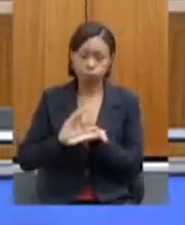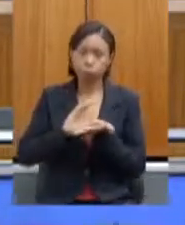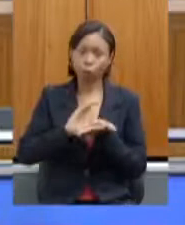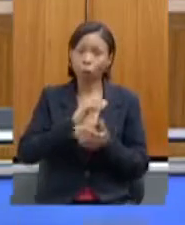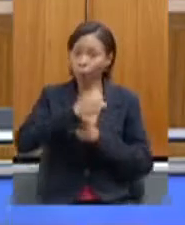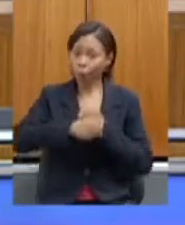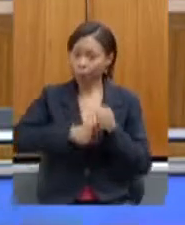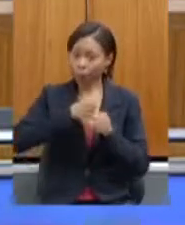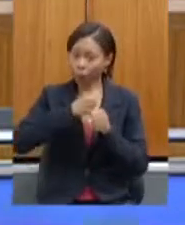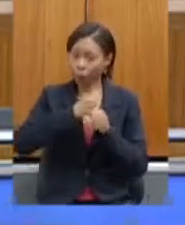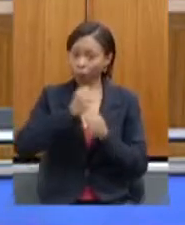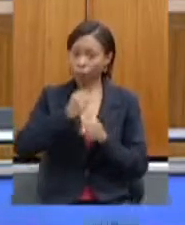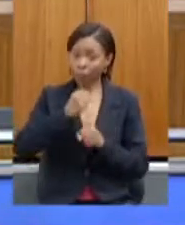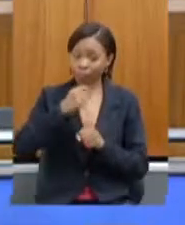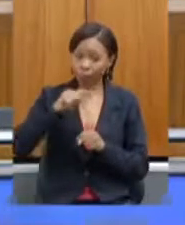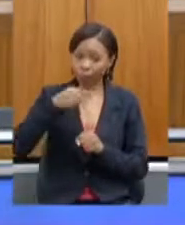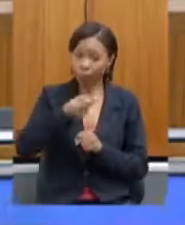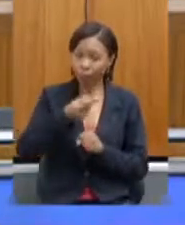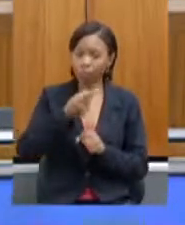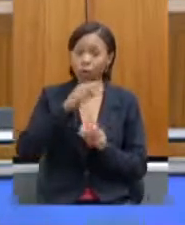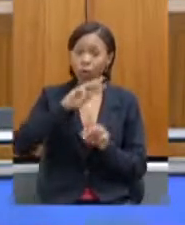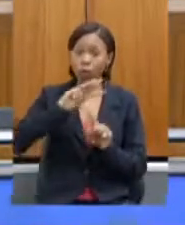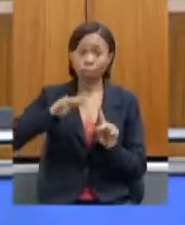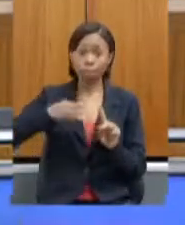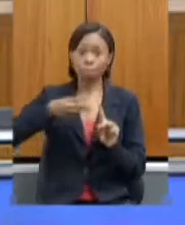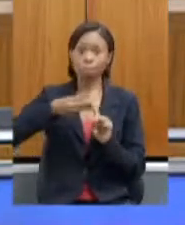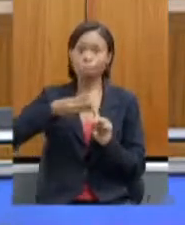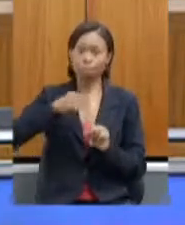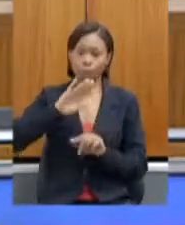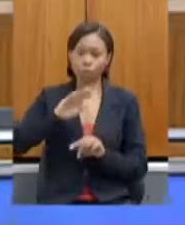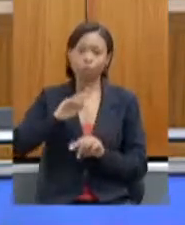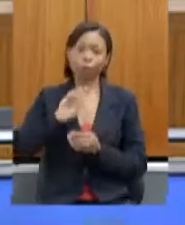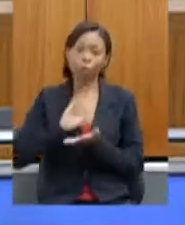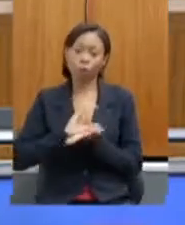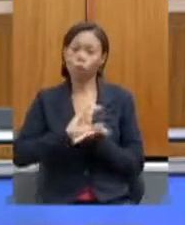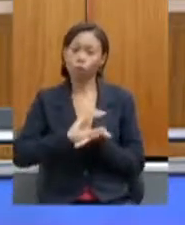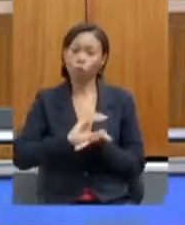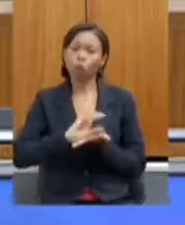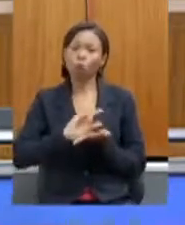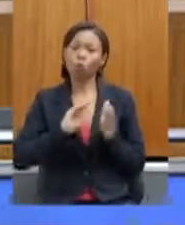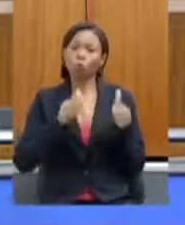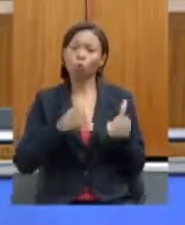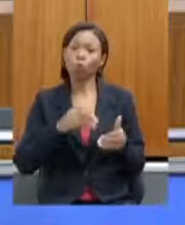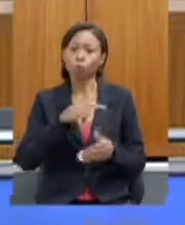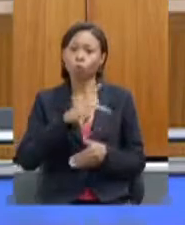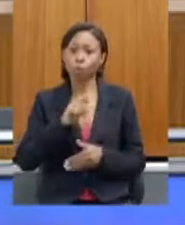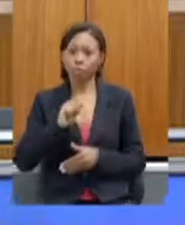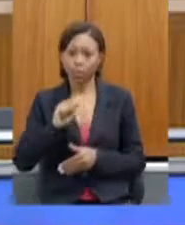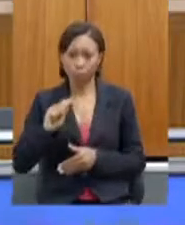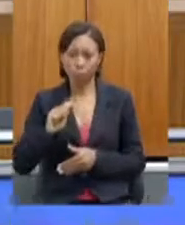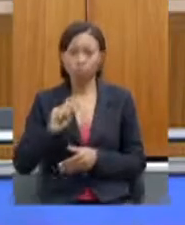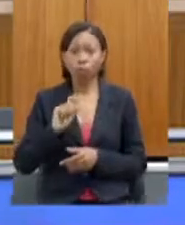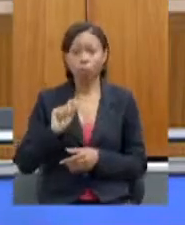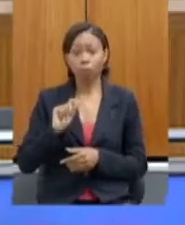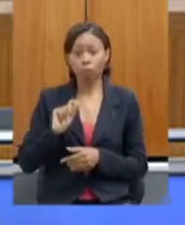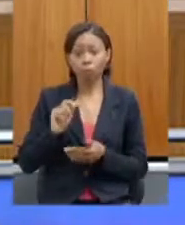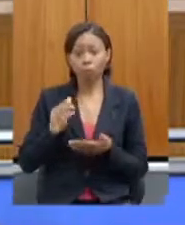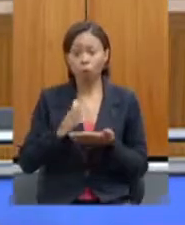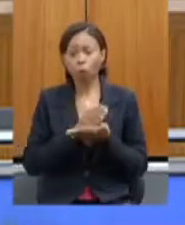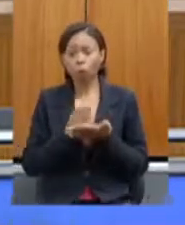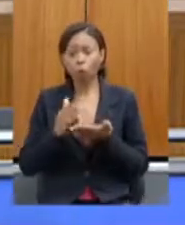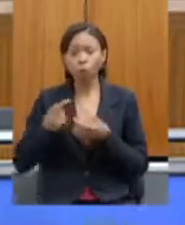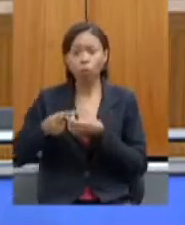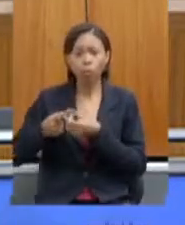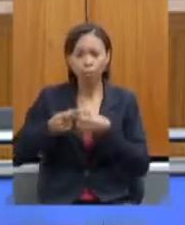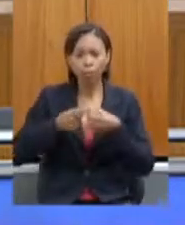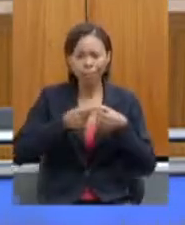do que duplicando os nossos recursos para o PAA, que a gente acredita que nos municípios atingidos será um